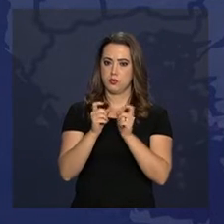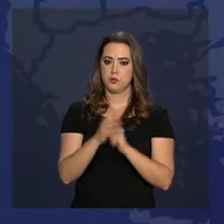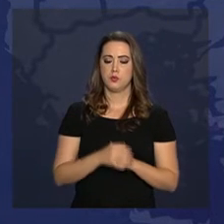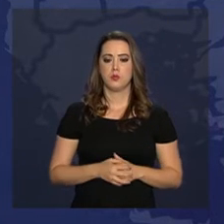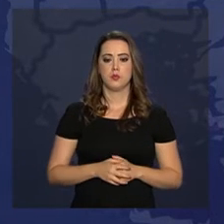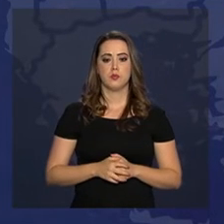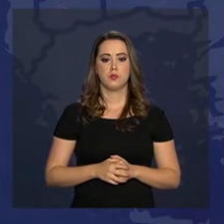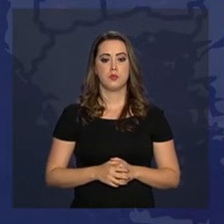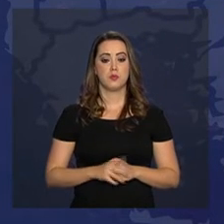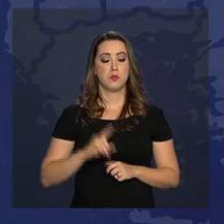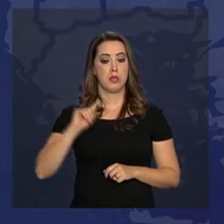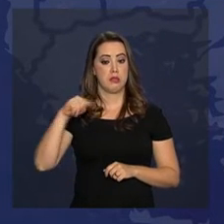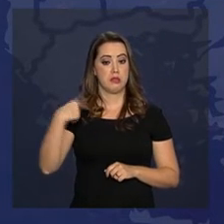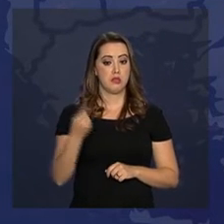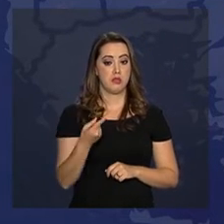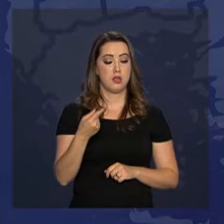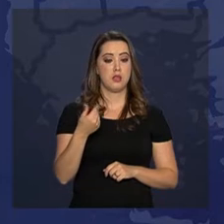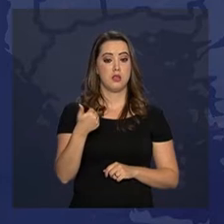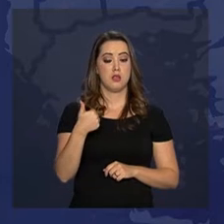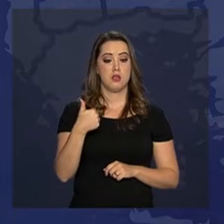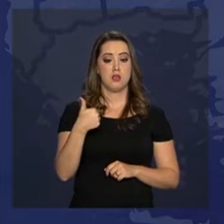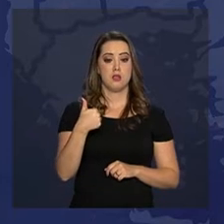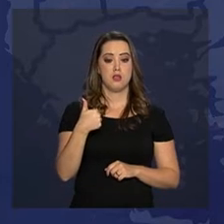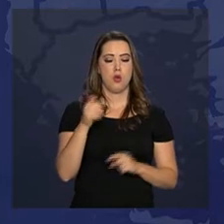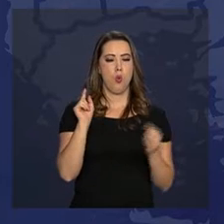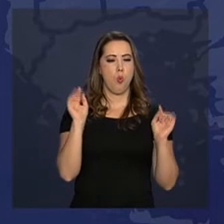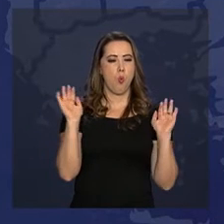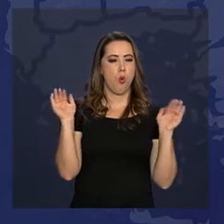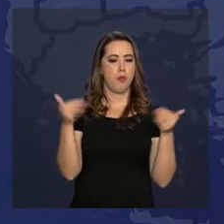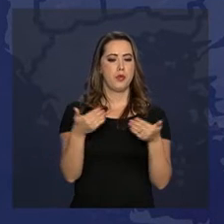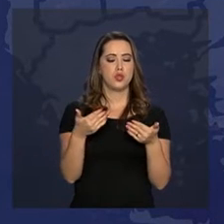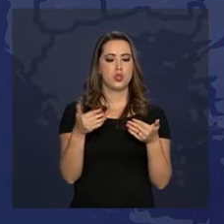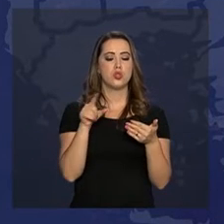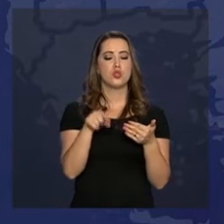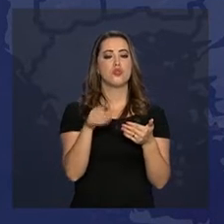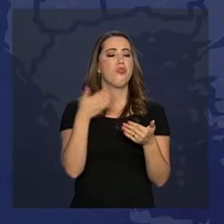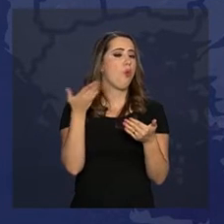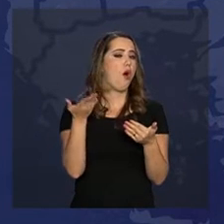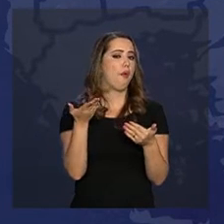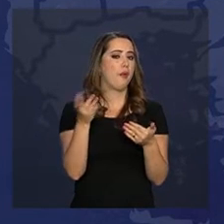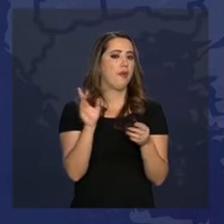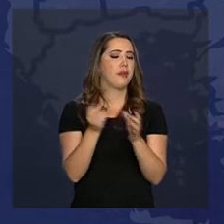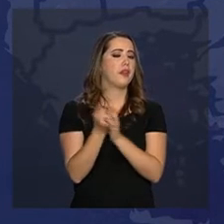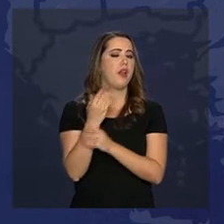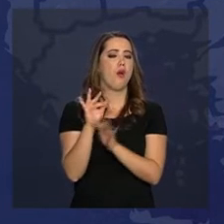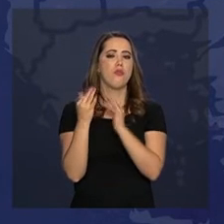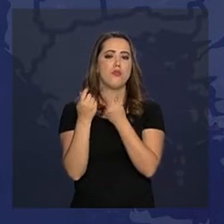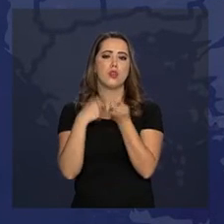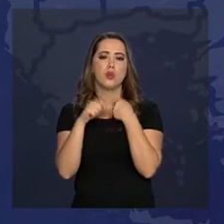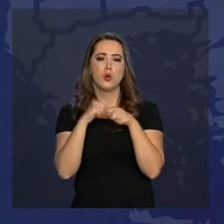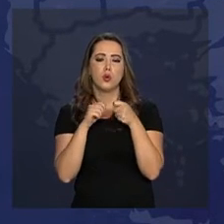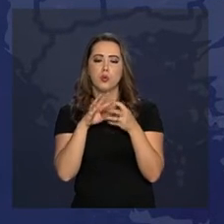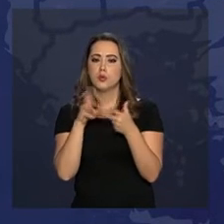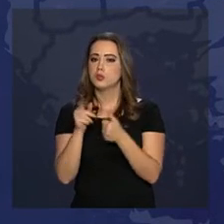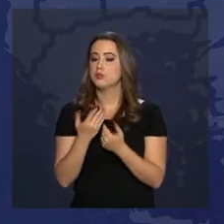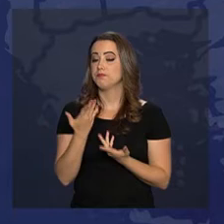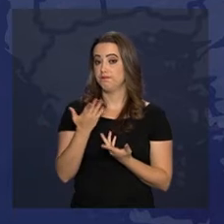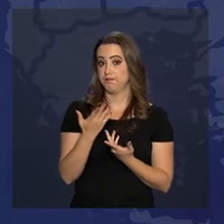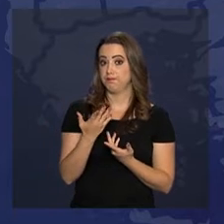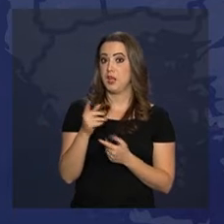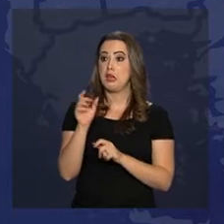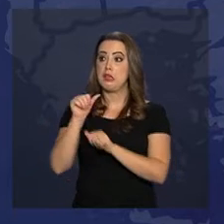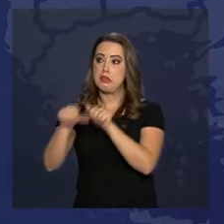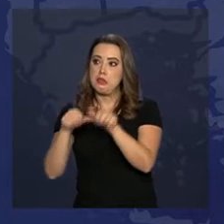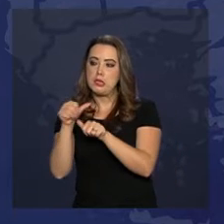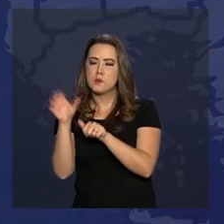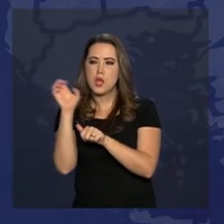Em 1900, o objetivo inicial do Klaus Schwab era transferir para as empresas europeias as